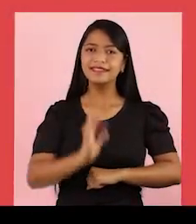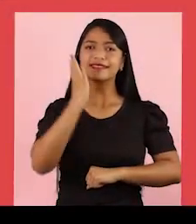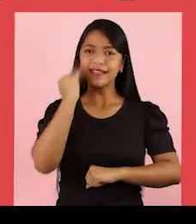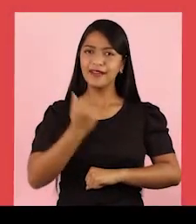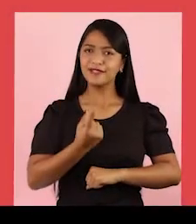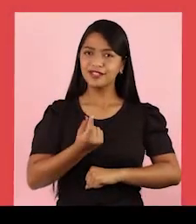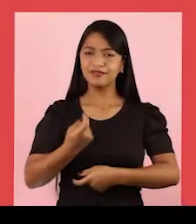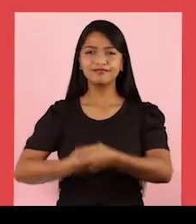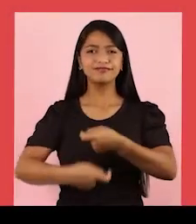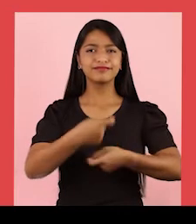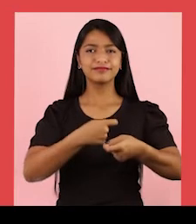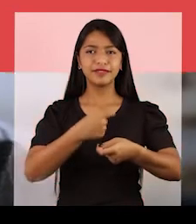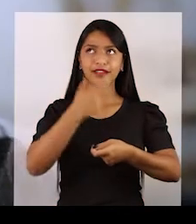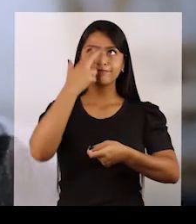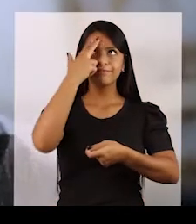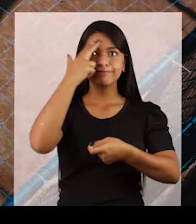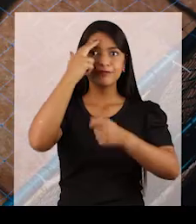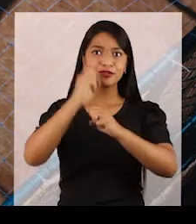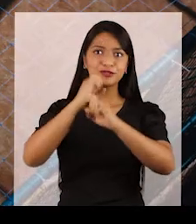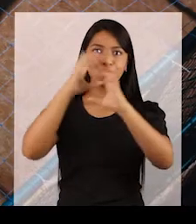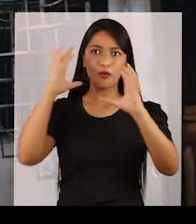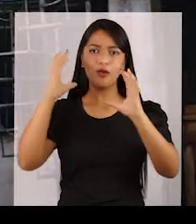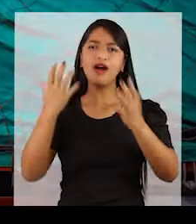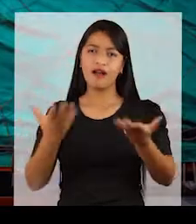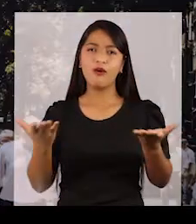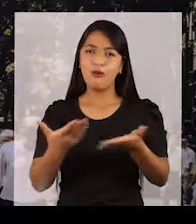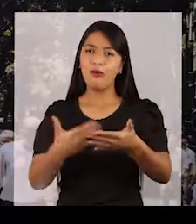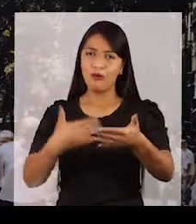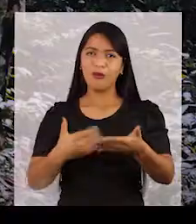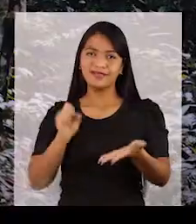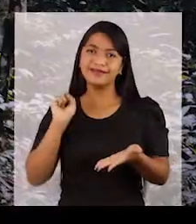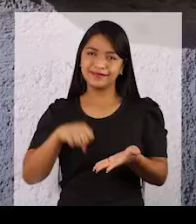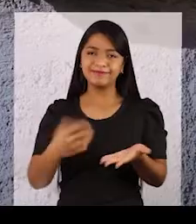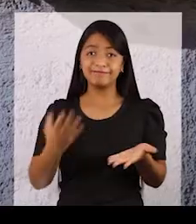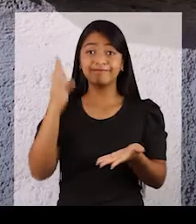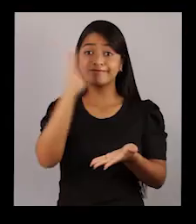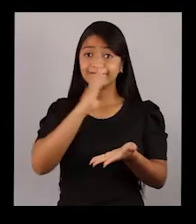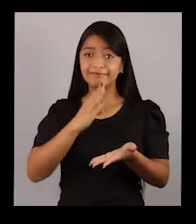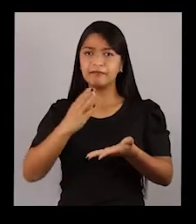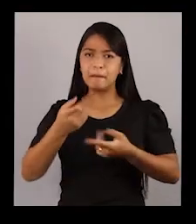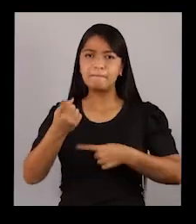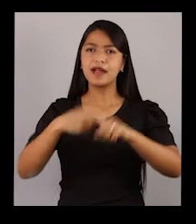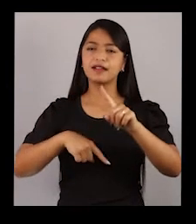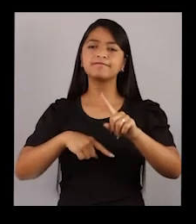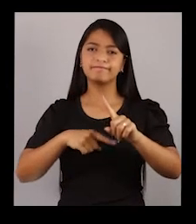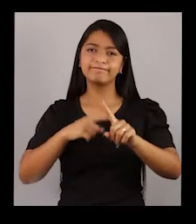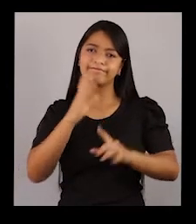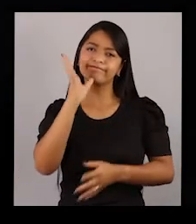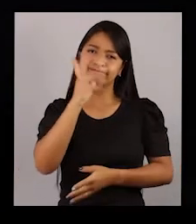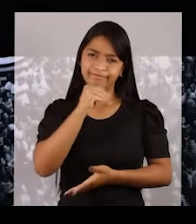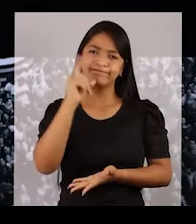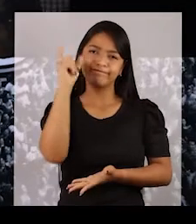Sonho? Hoje sim. Algo muito distante da realidade brasileira, onde 7 em cada 10